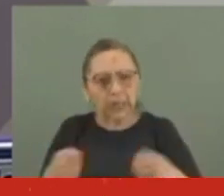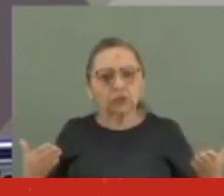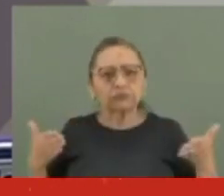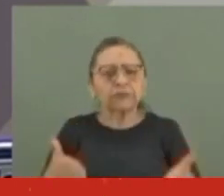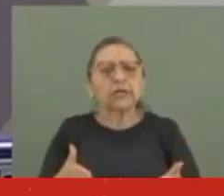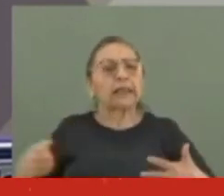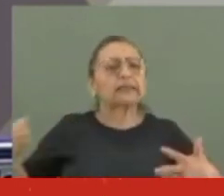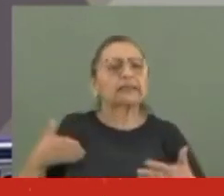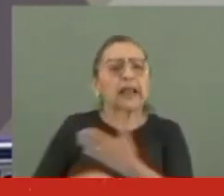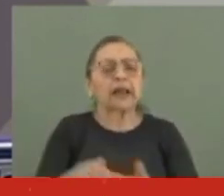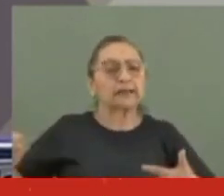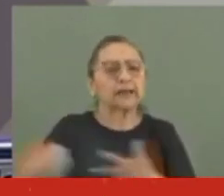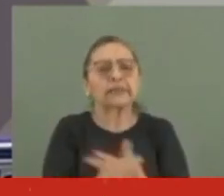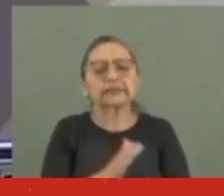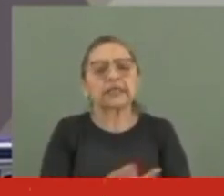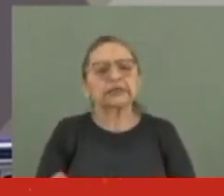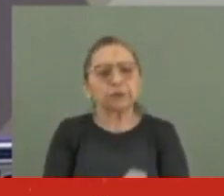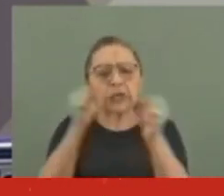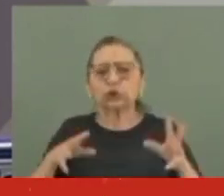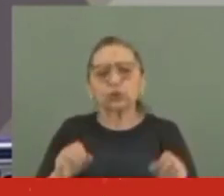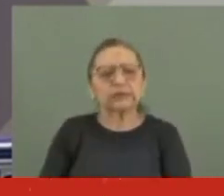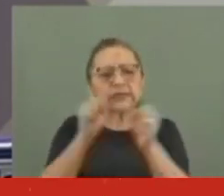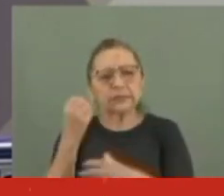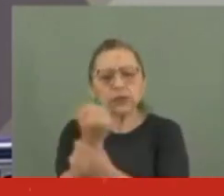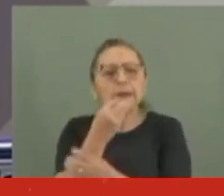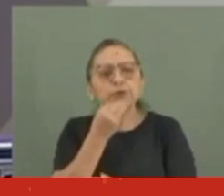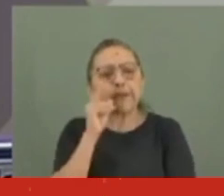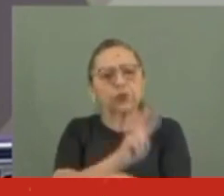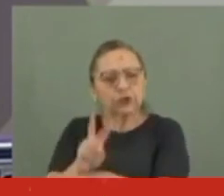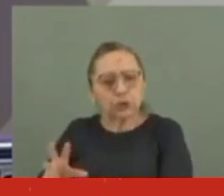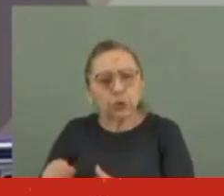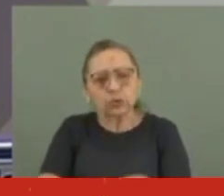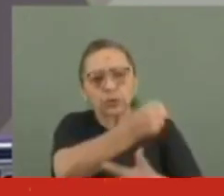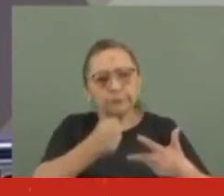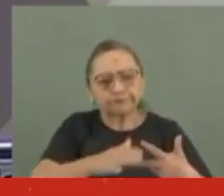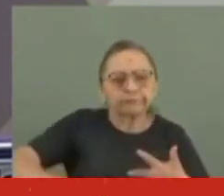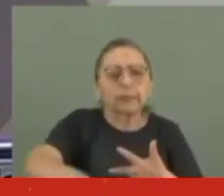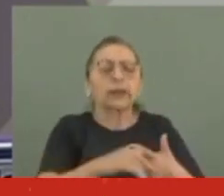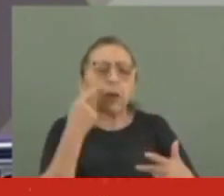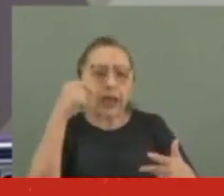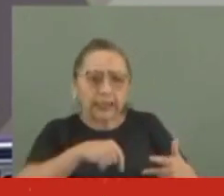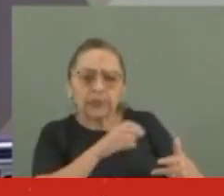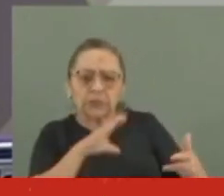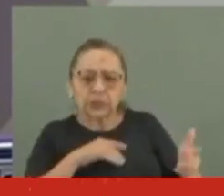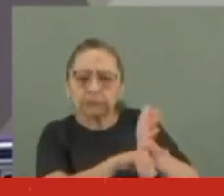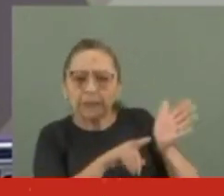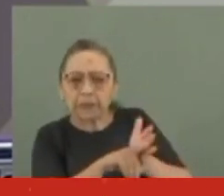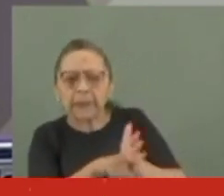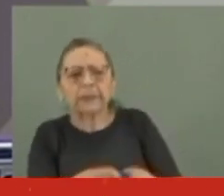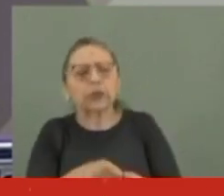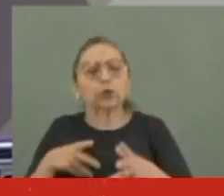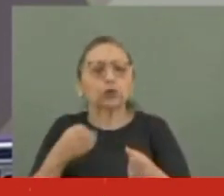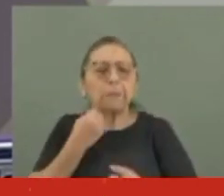sem muita dificuldade, os sistemas de segurança que deveriam proteger a Praça dos Três Poderes. As investigações aqui realizadas, os depoimentos